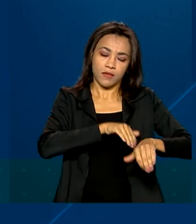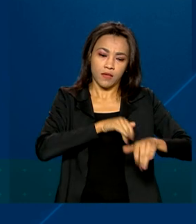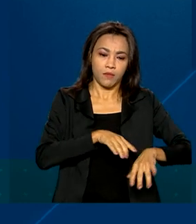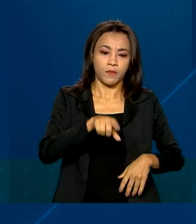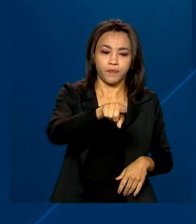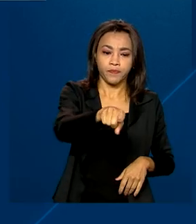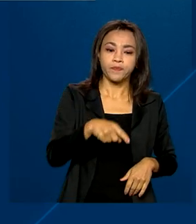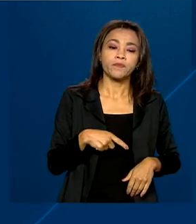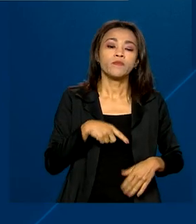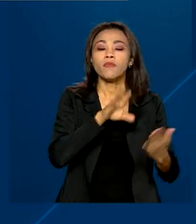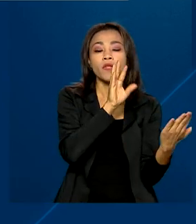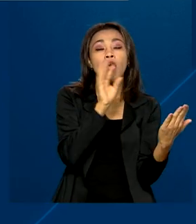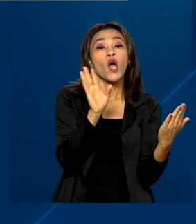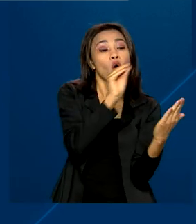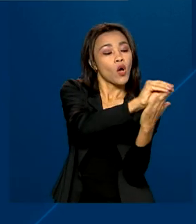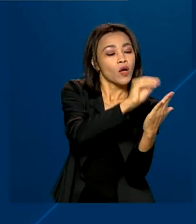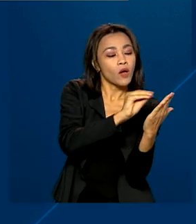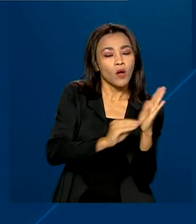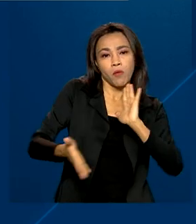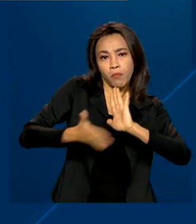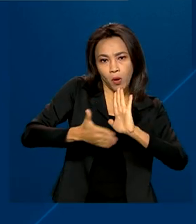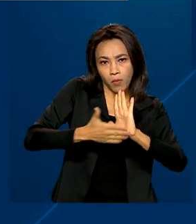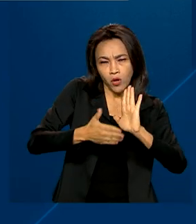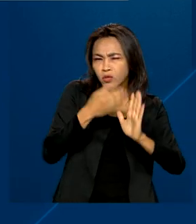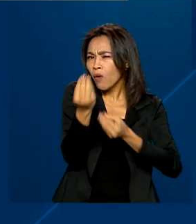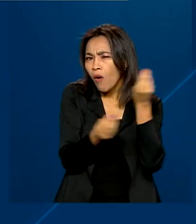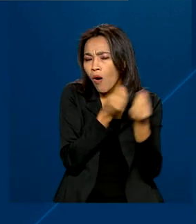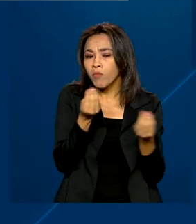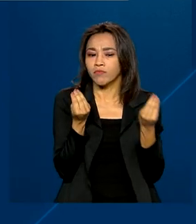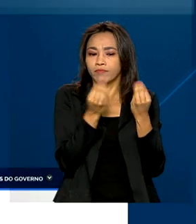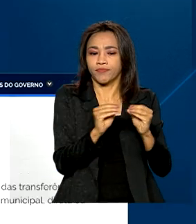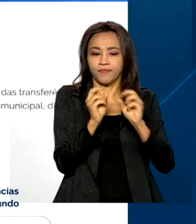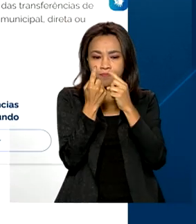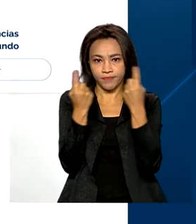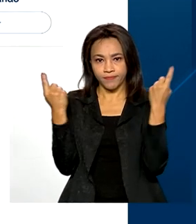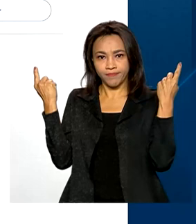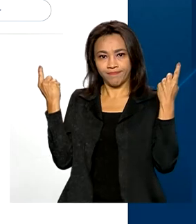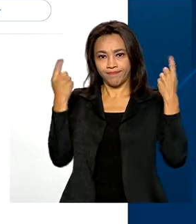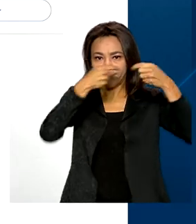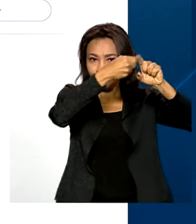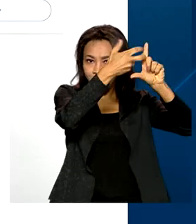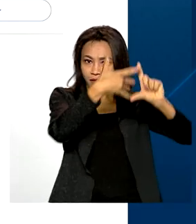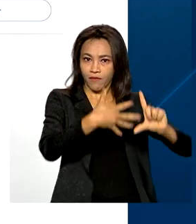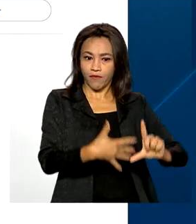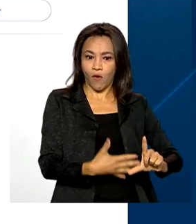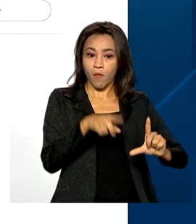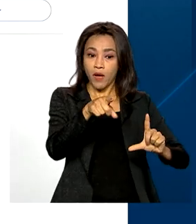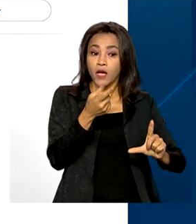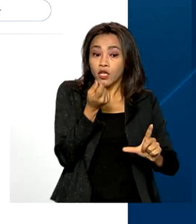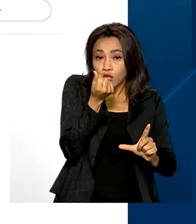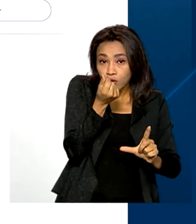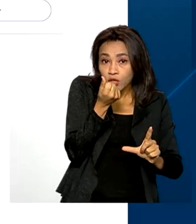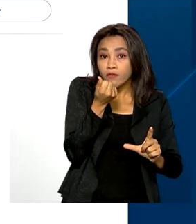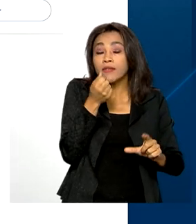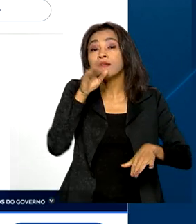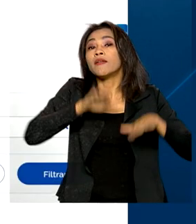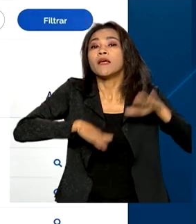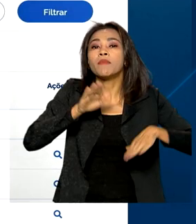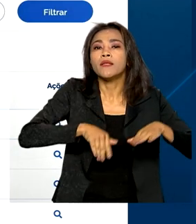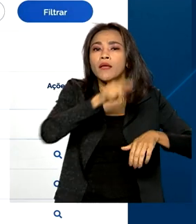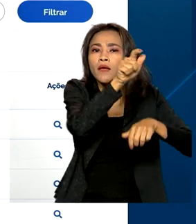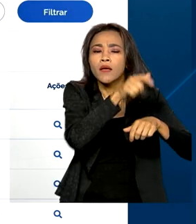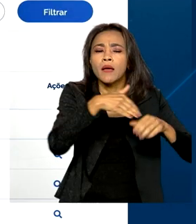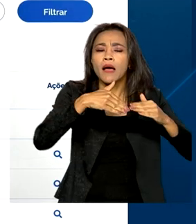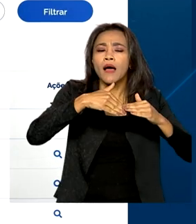de propostas pode ser feito na plataforma Mais Brasil e o repasse dos recursos será proporcional à população maior